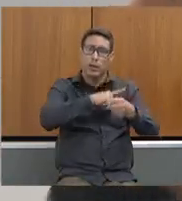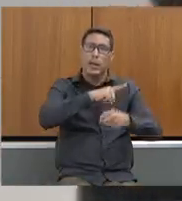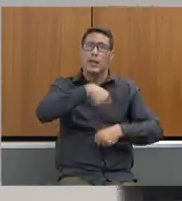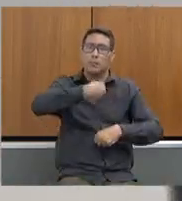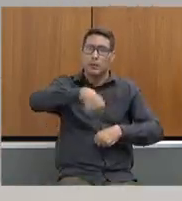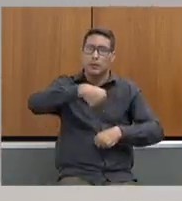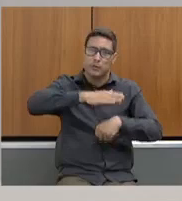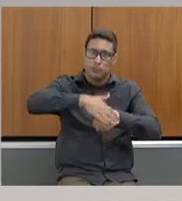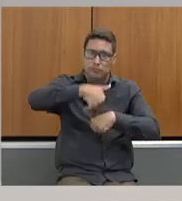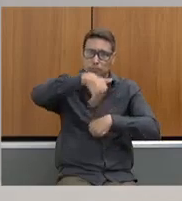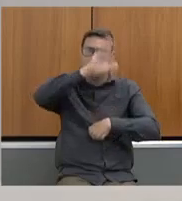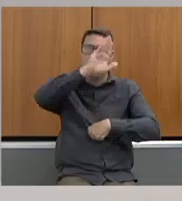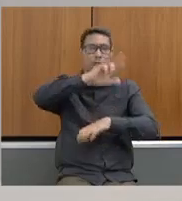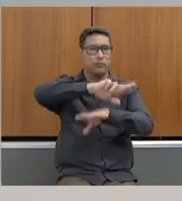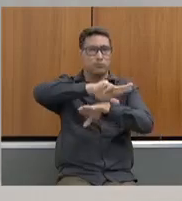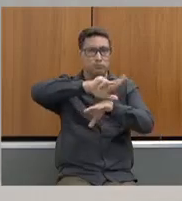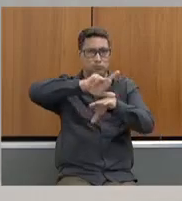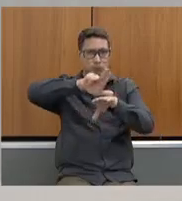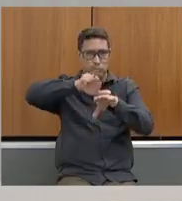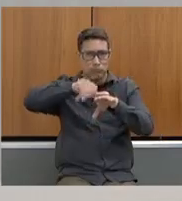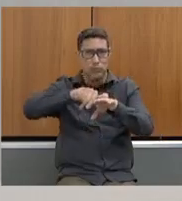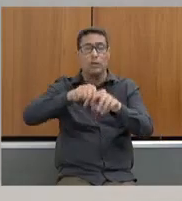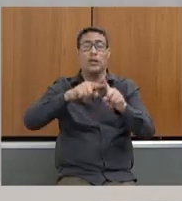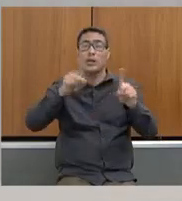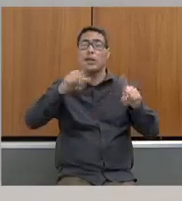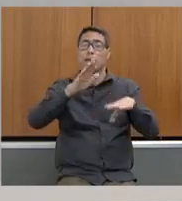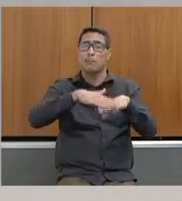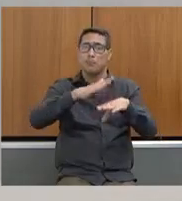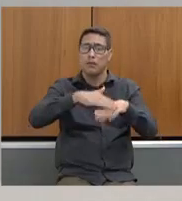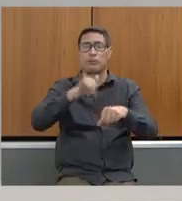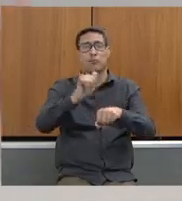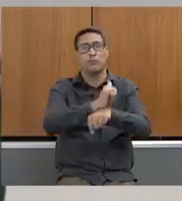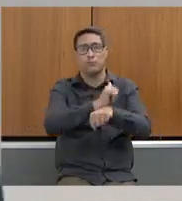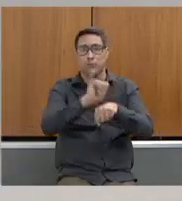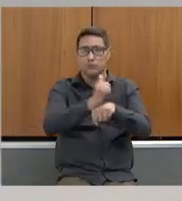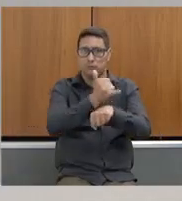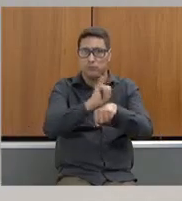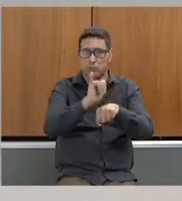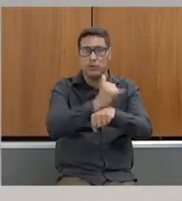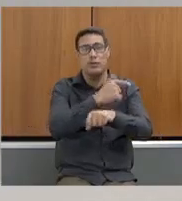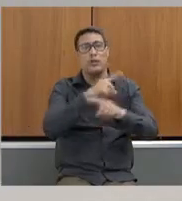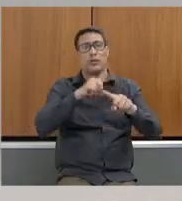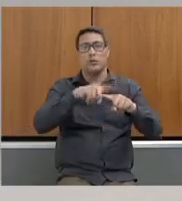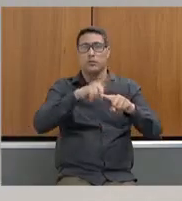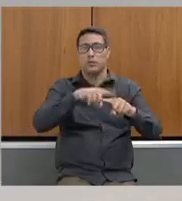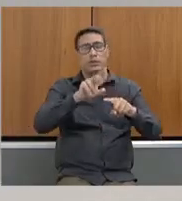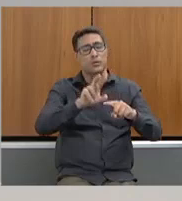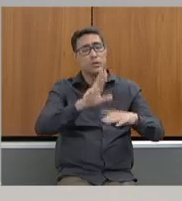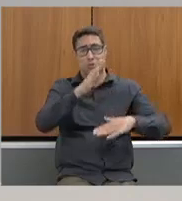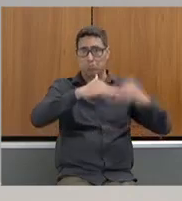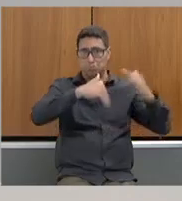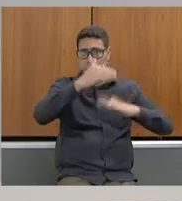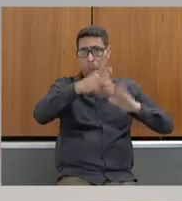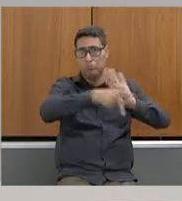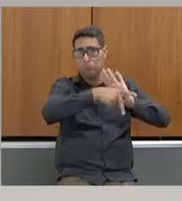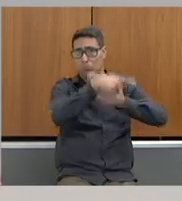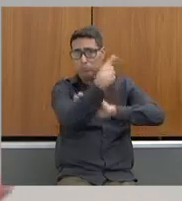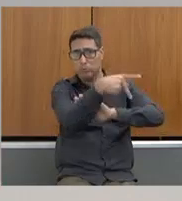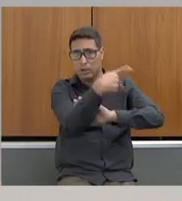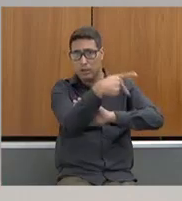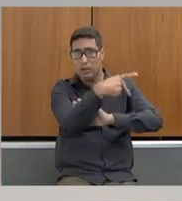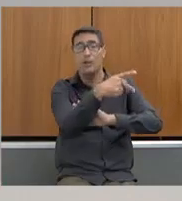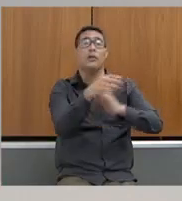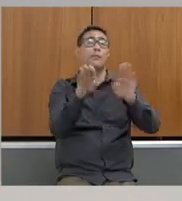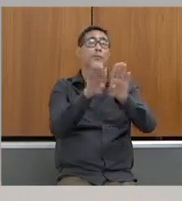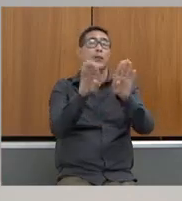demanda e que seriam mais estratégicos do ponto de vista tanto de assunção da sua competência originária, quanto